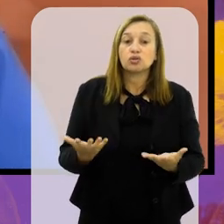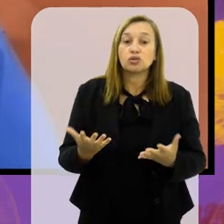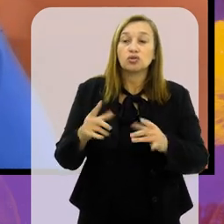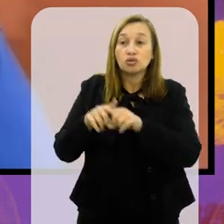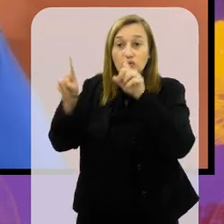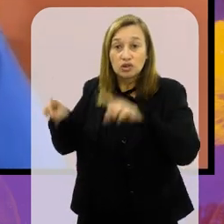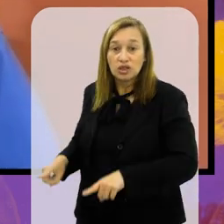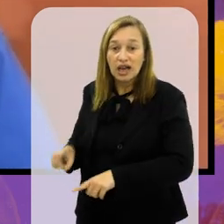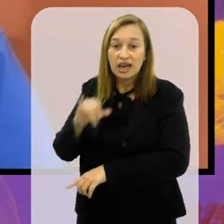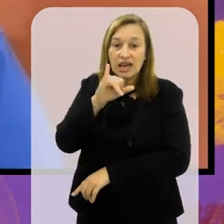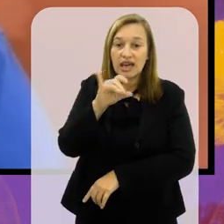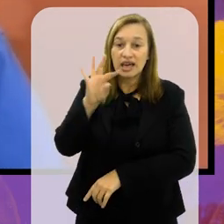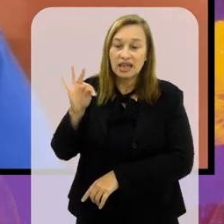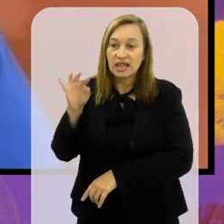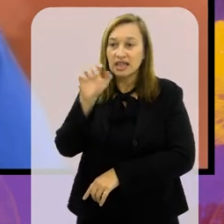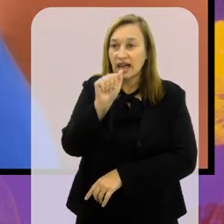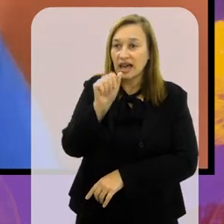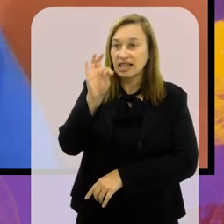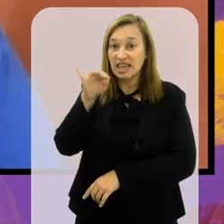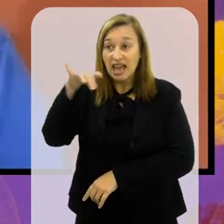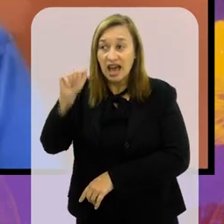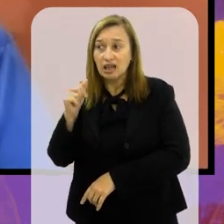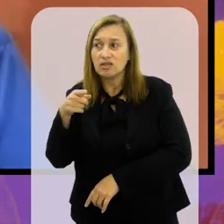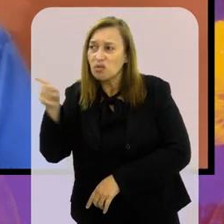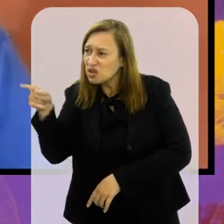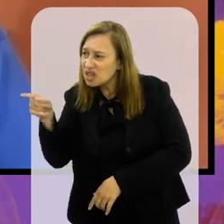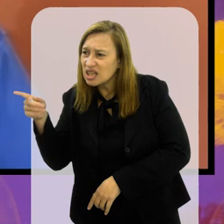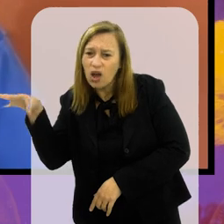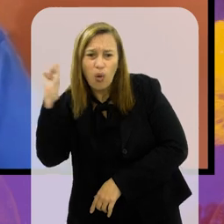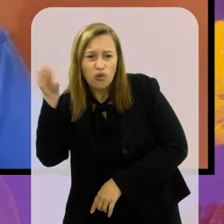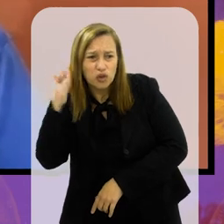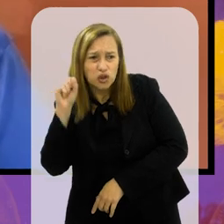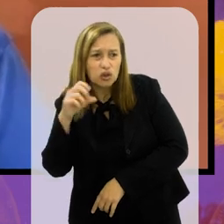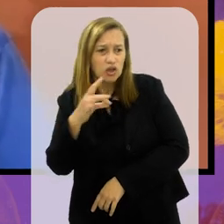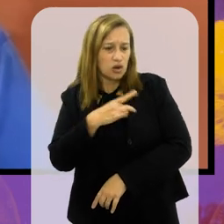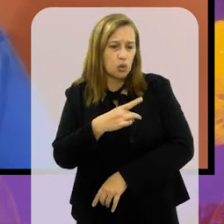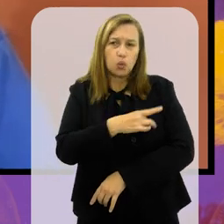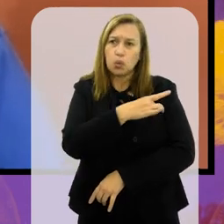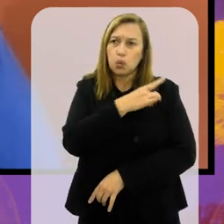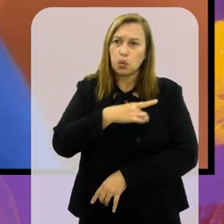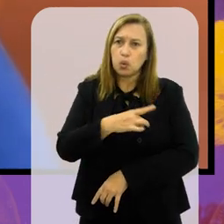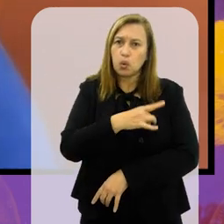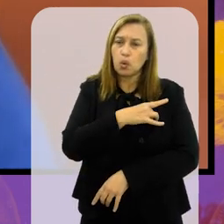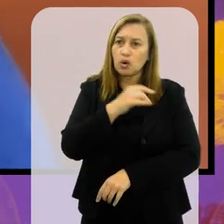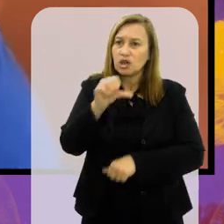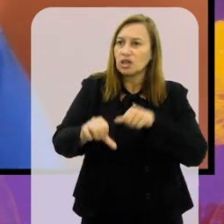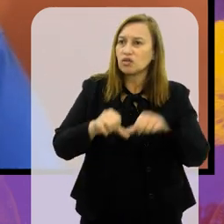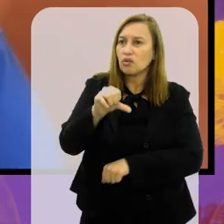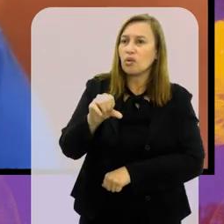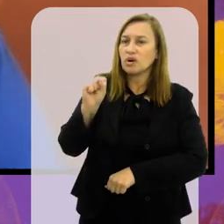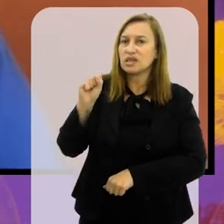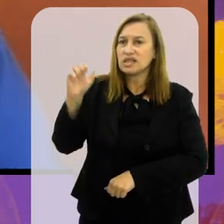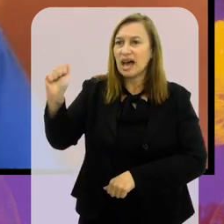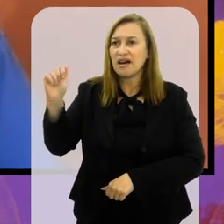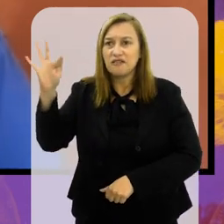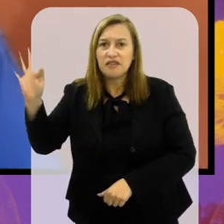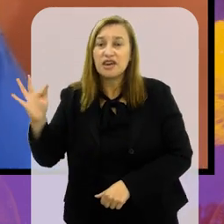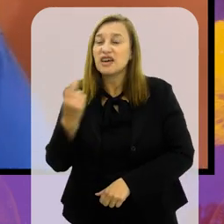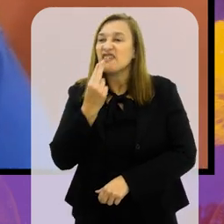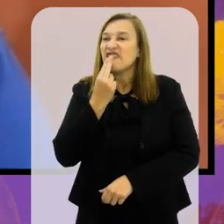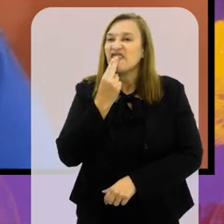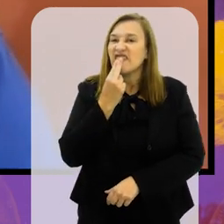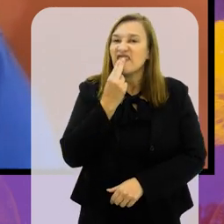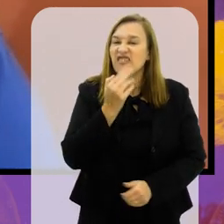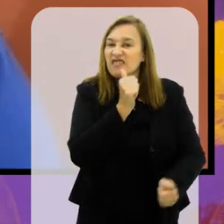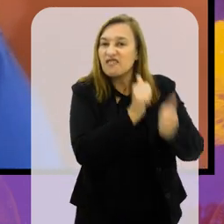E, de repente, me cutucaram. Está escutando isso aqui? O Cruzeiro virou uma SAF e o Ronaldo Fenômeno comprou